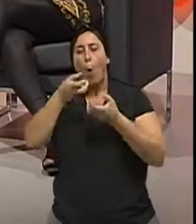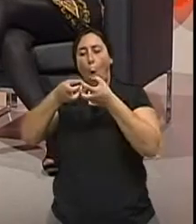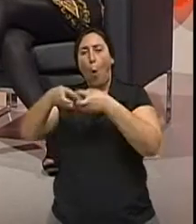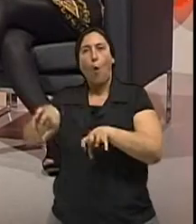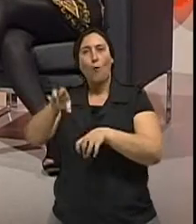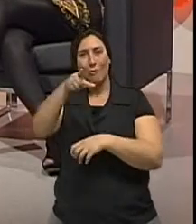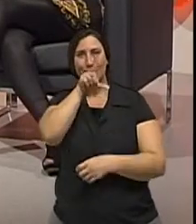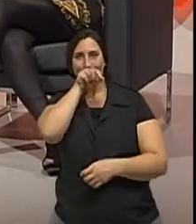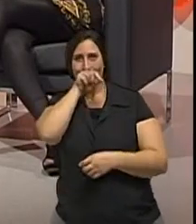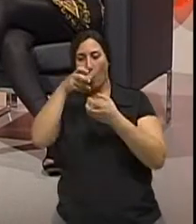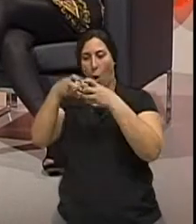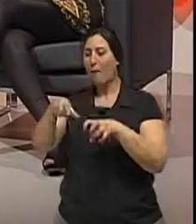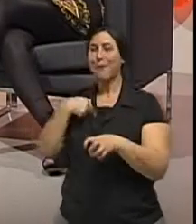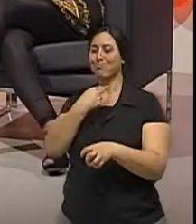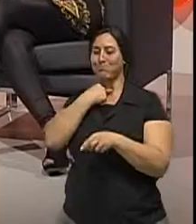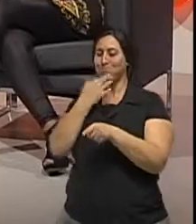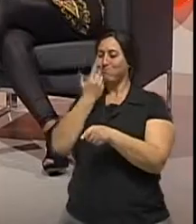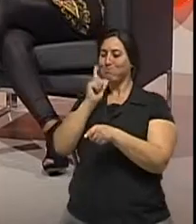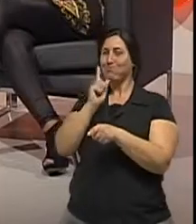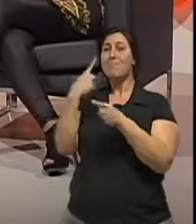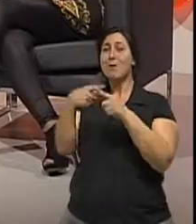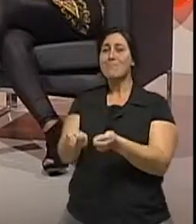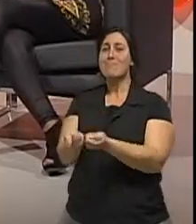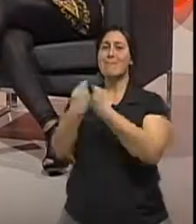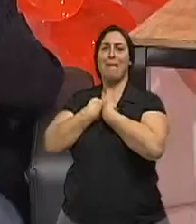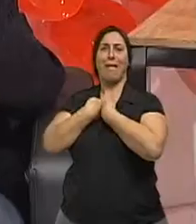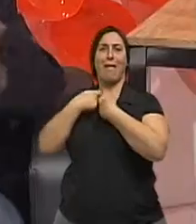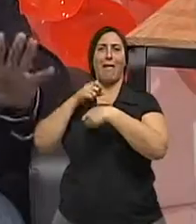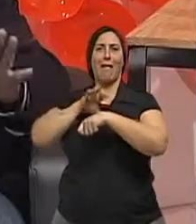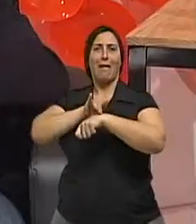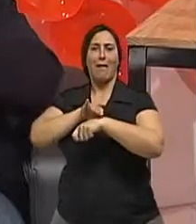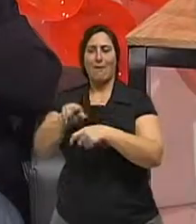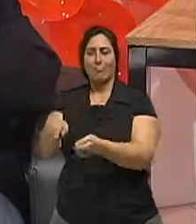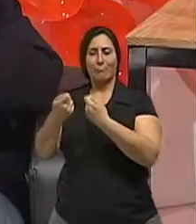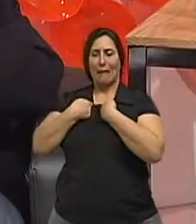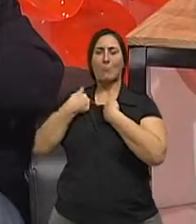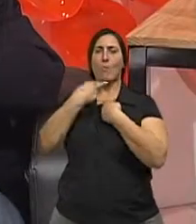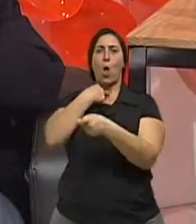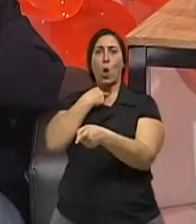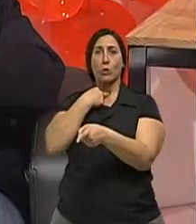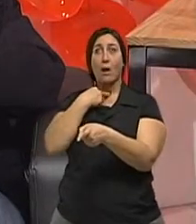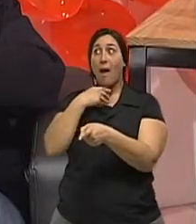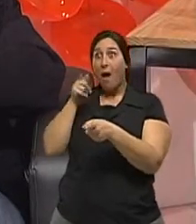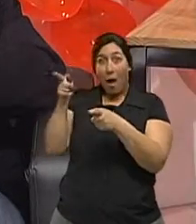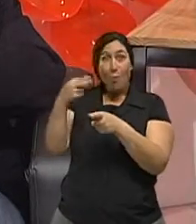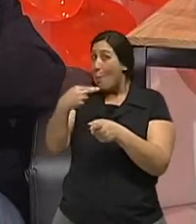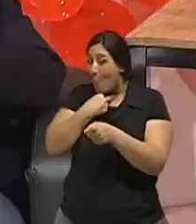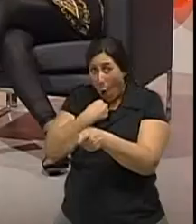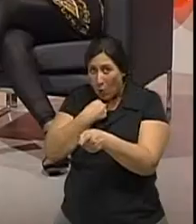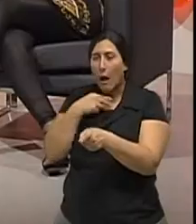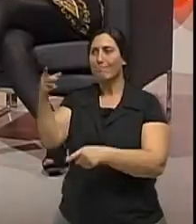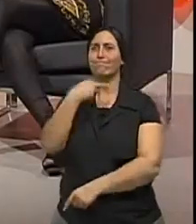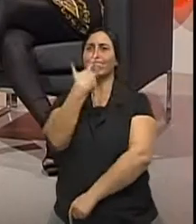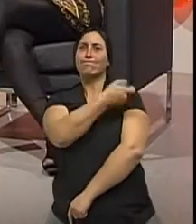desenvolvida e produzida através do embrião do ovo. Então, quem é alérgico a ovo não pode se vacinar. Isso é um fator importante. E